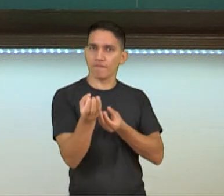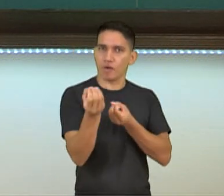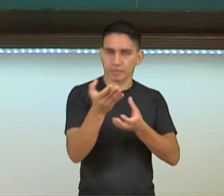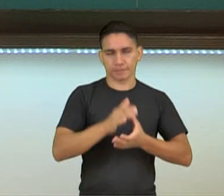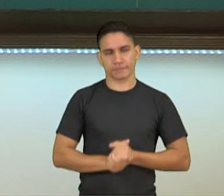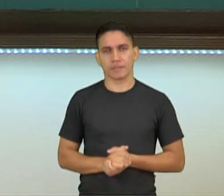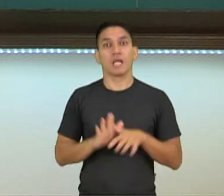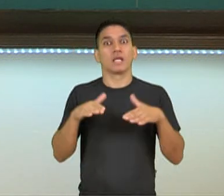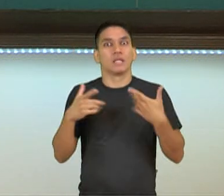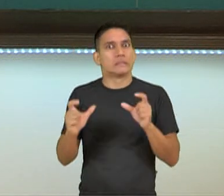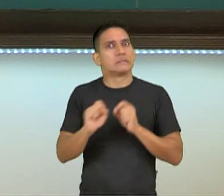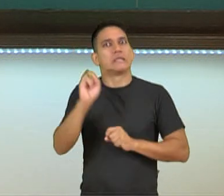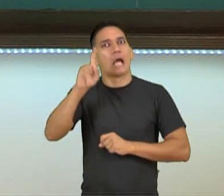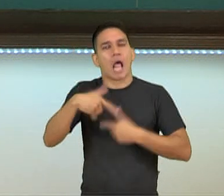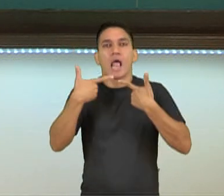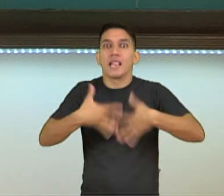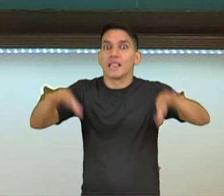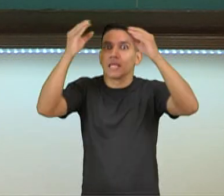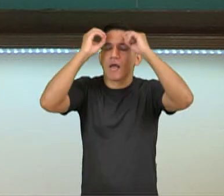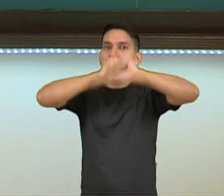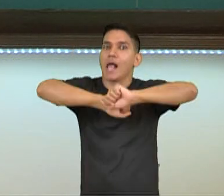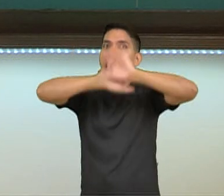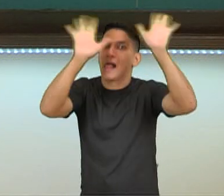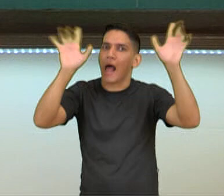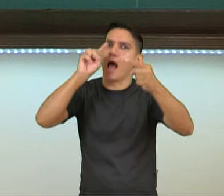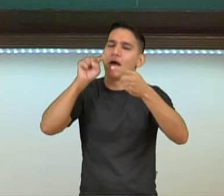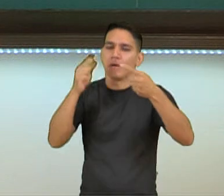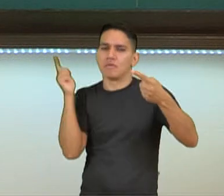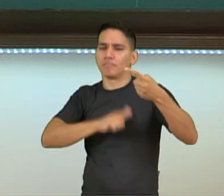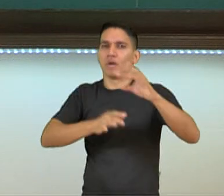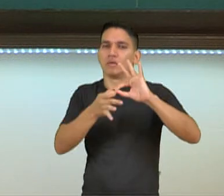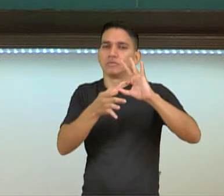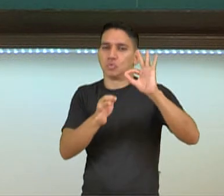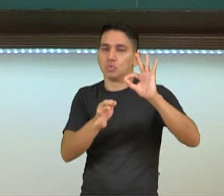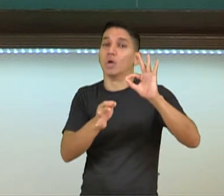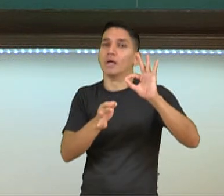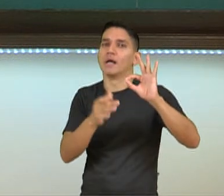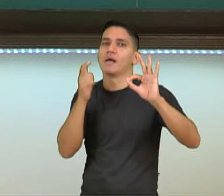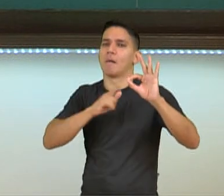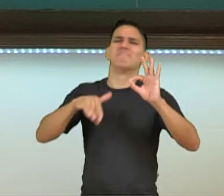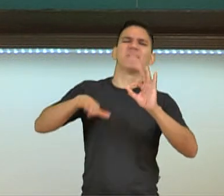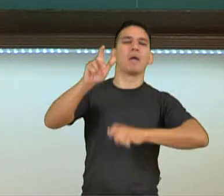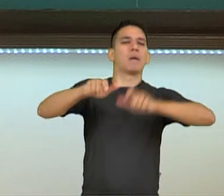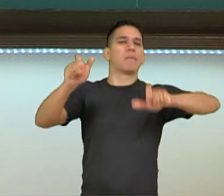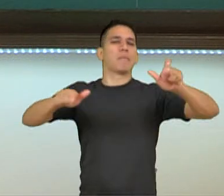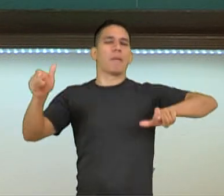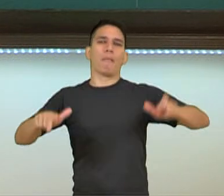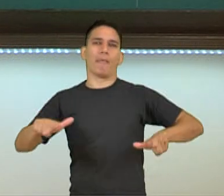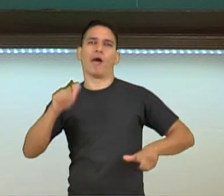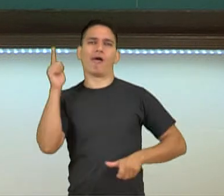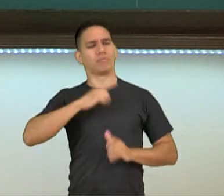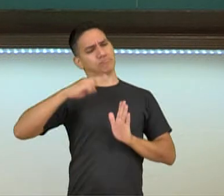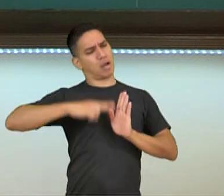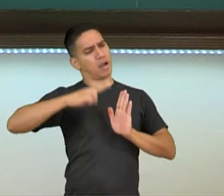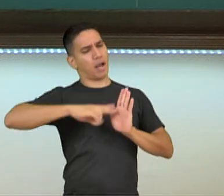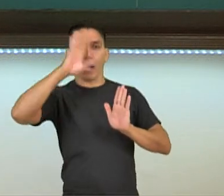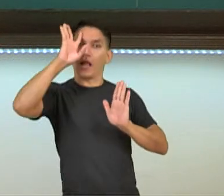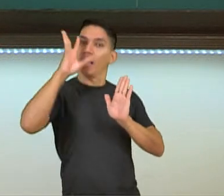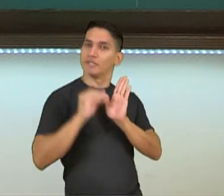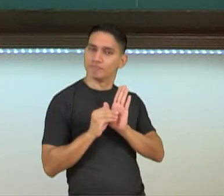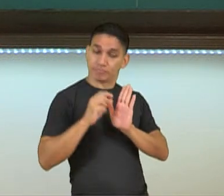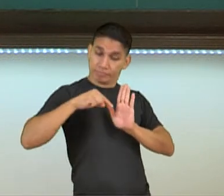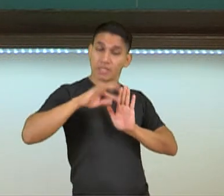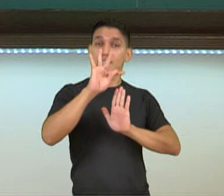Então, se a linguagem for clara e objetiva, mais pessoas poderão ler e compreender